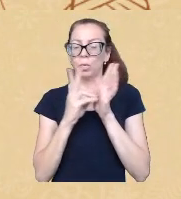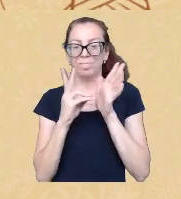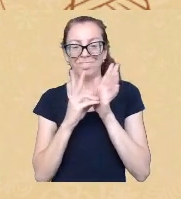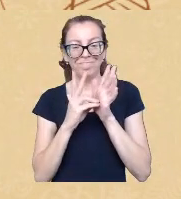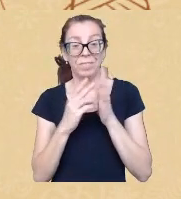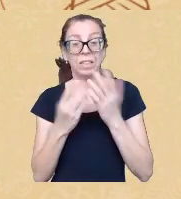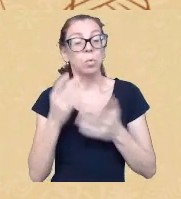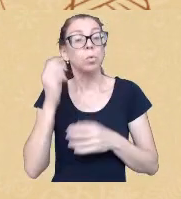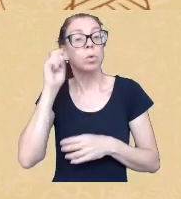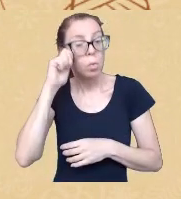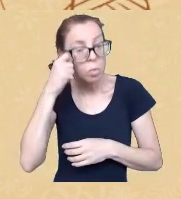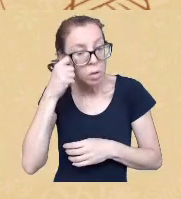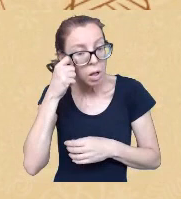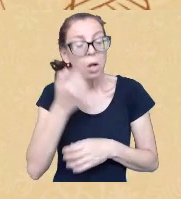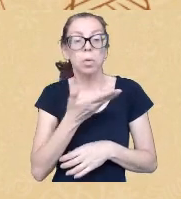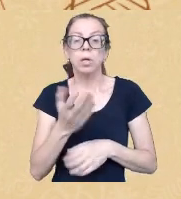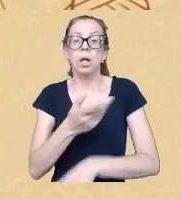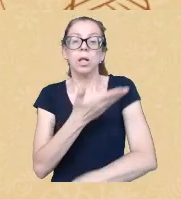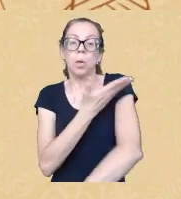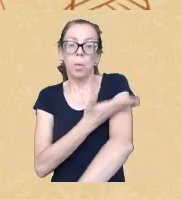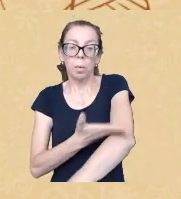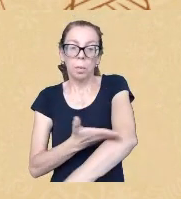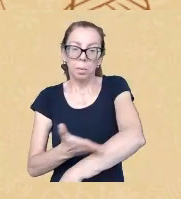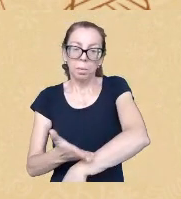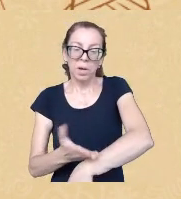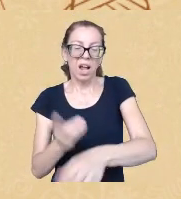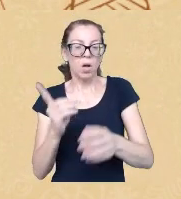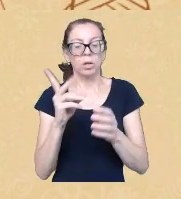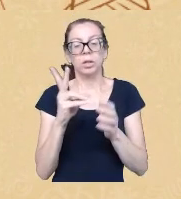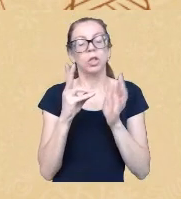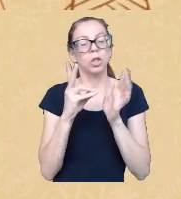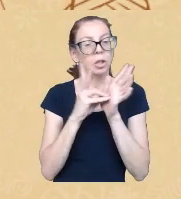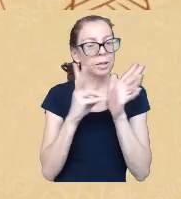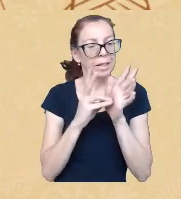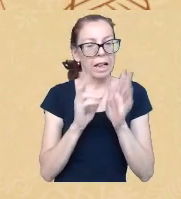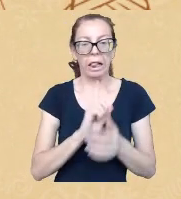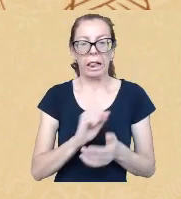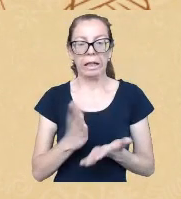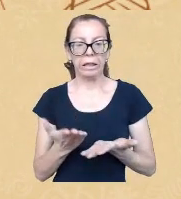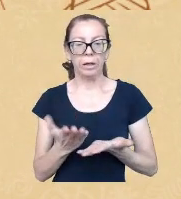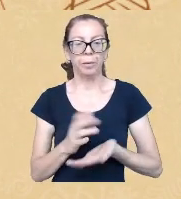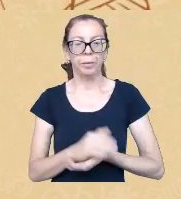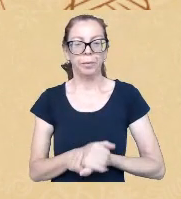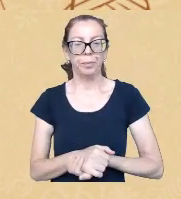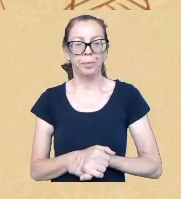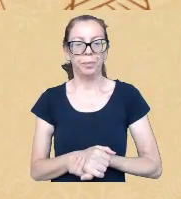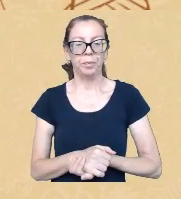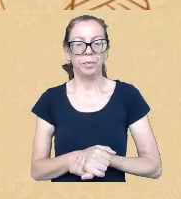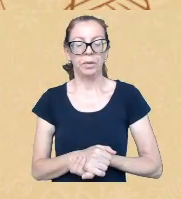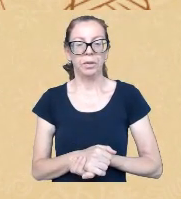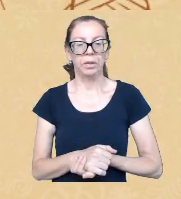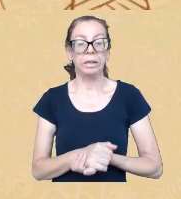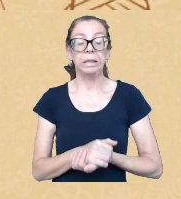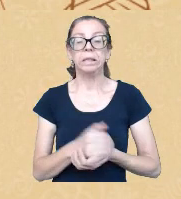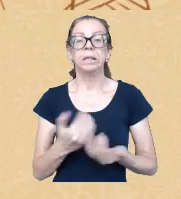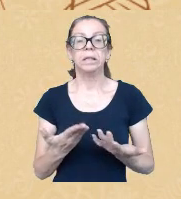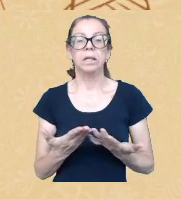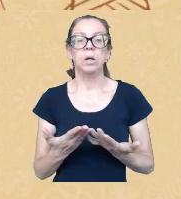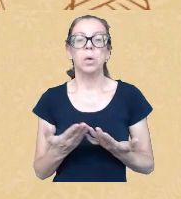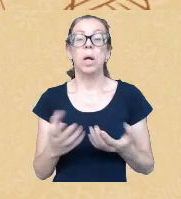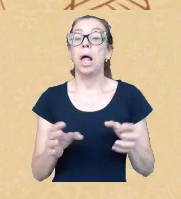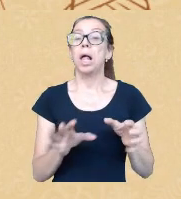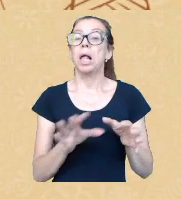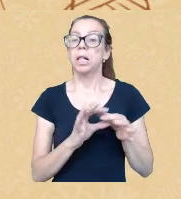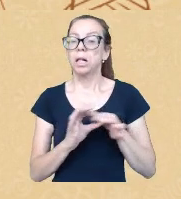brancos não são indígenas então essa essa relação de acionar o fenótipo como